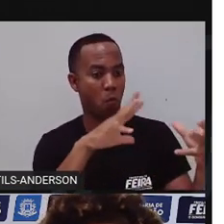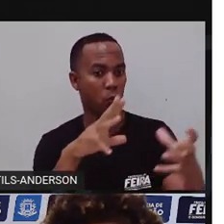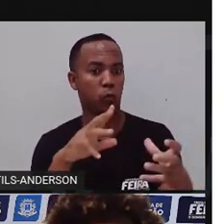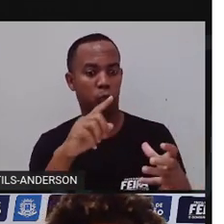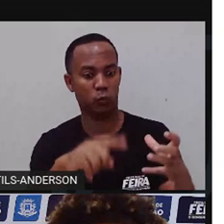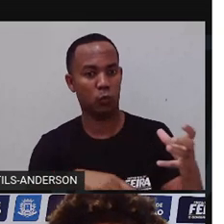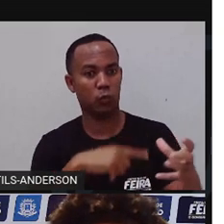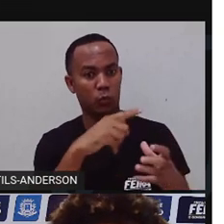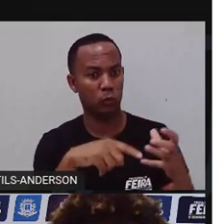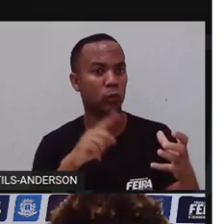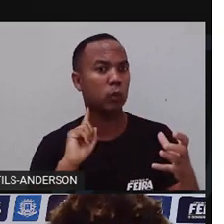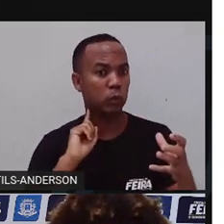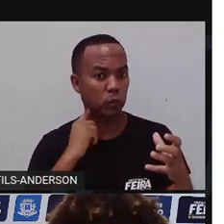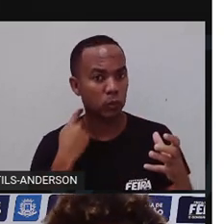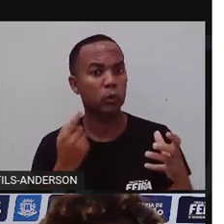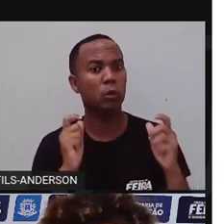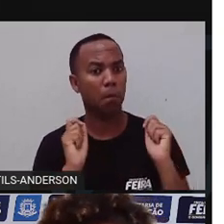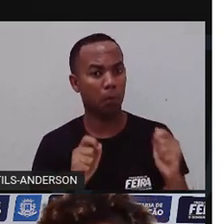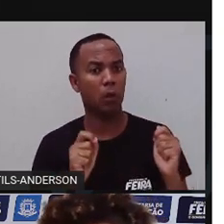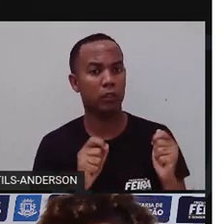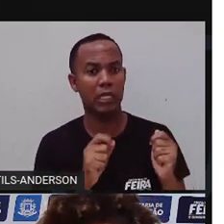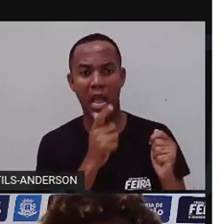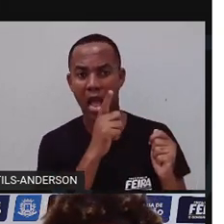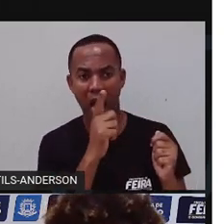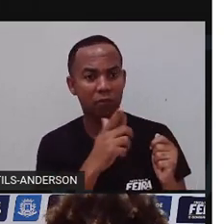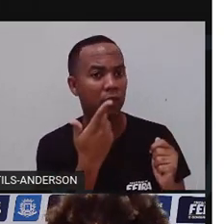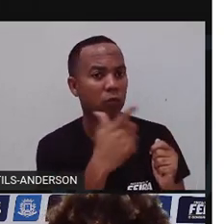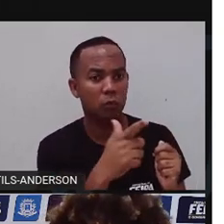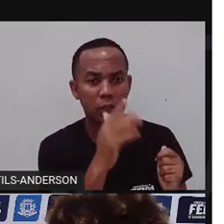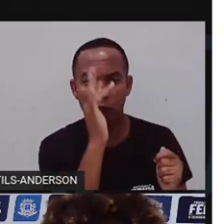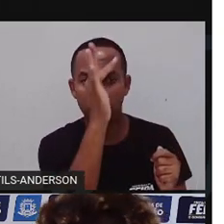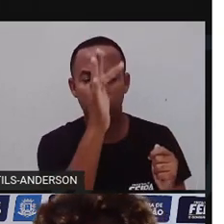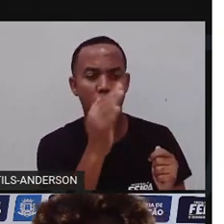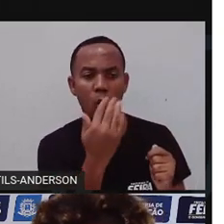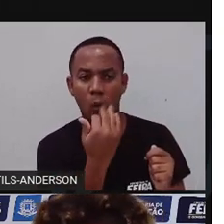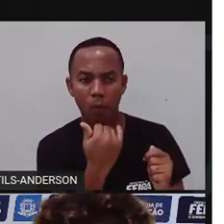E não haverá água nem comida para ninguém.